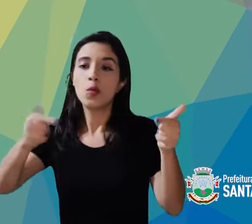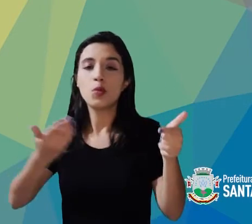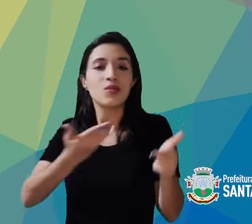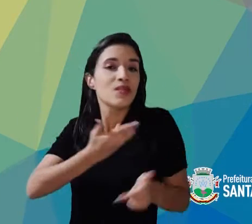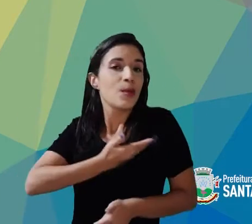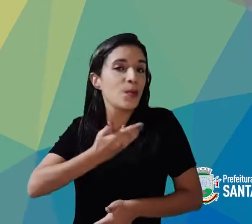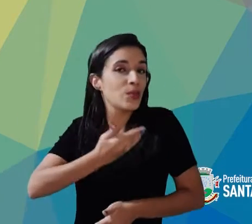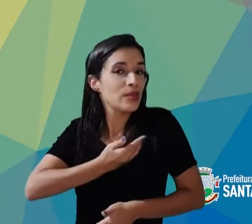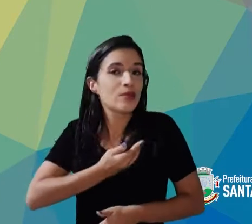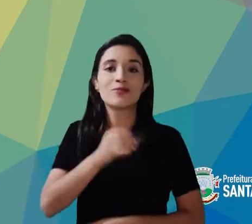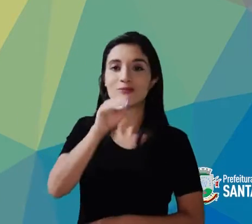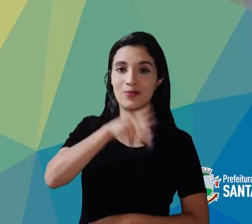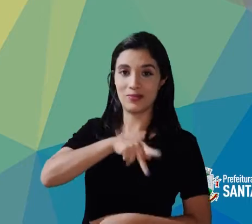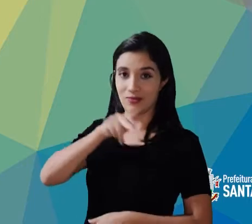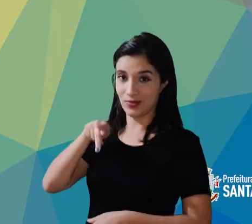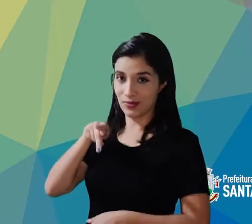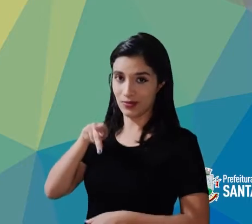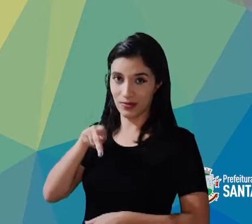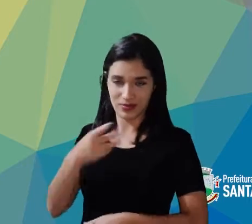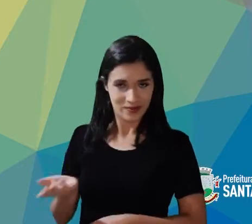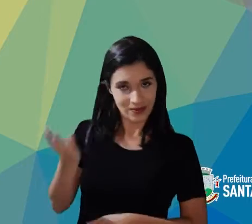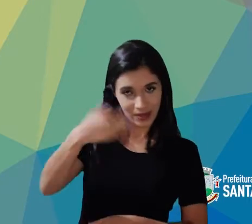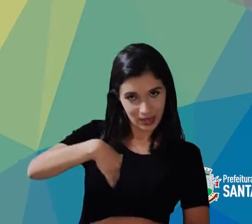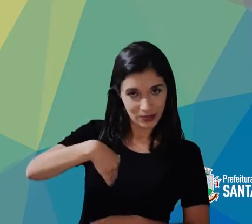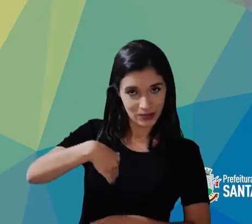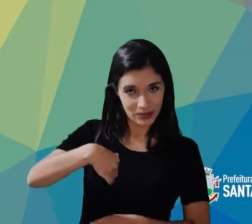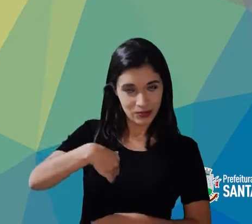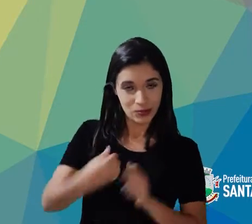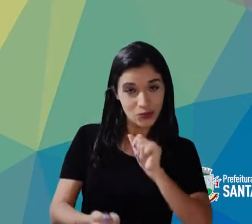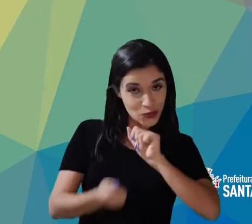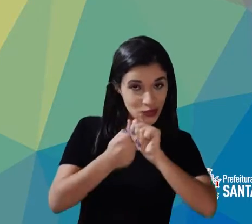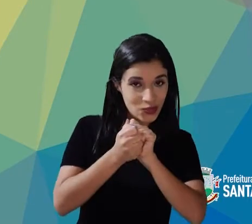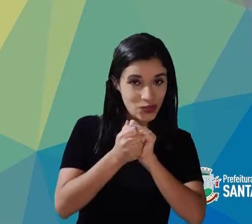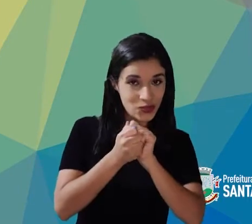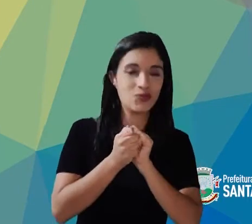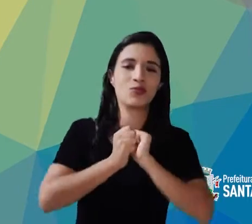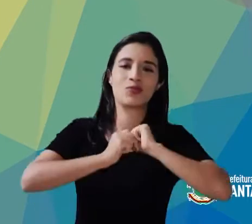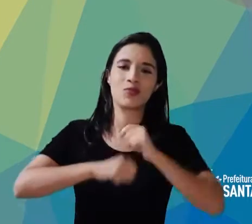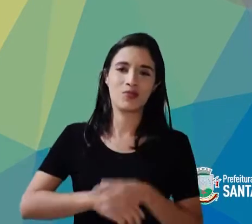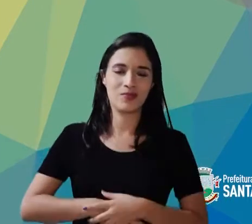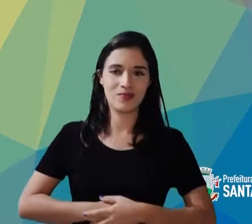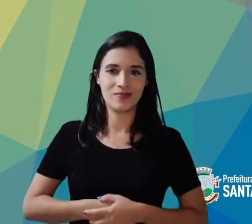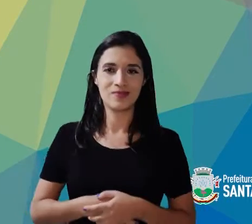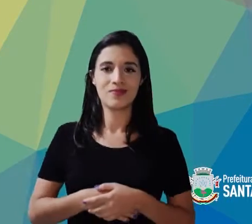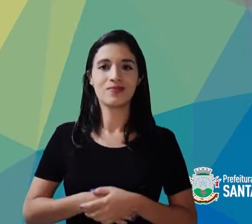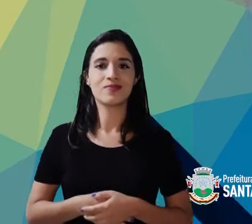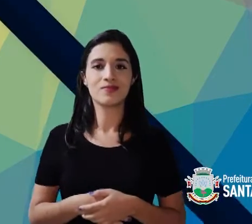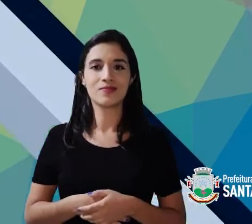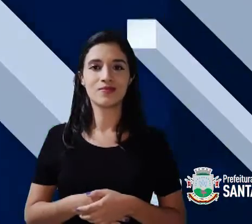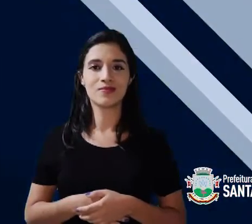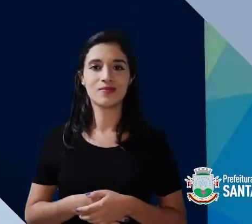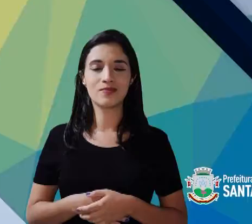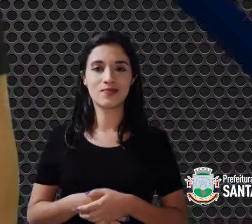outros colegas professores. Vamos lá, em frente, vem comigo!